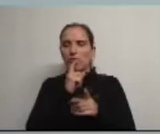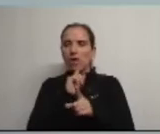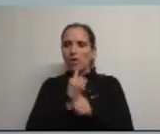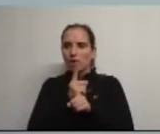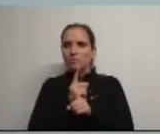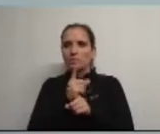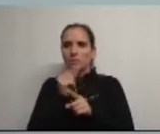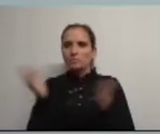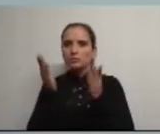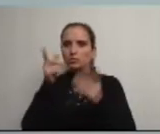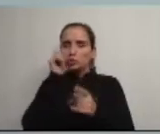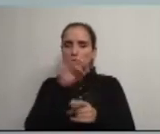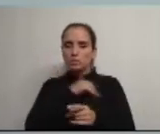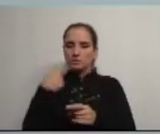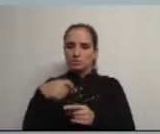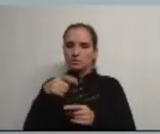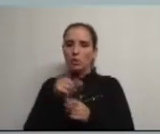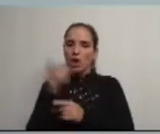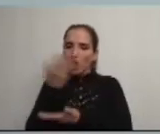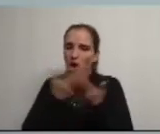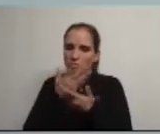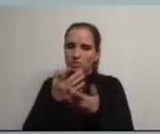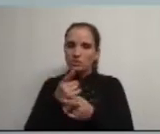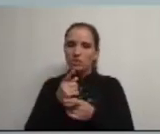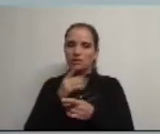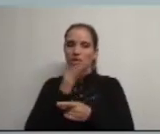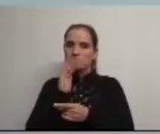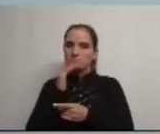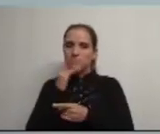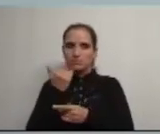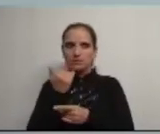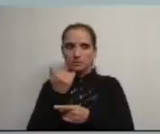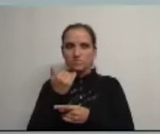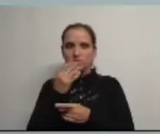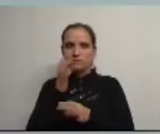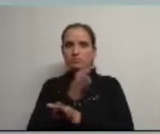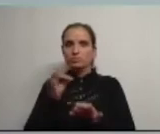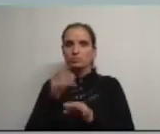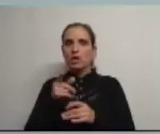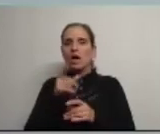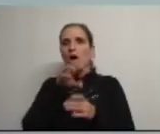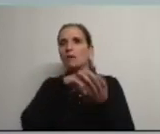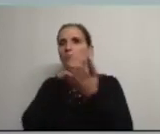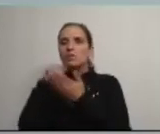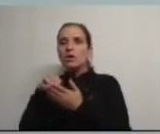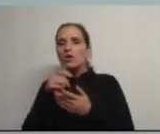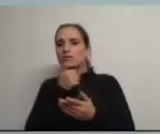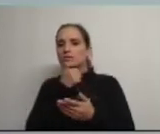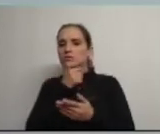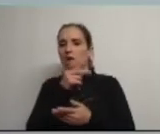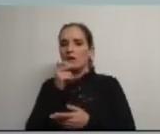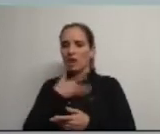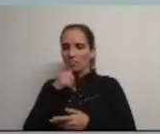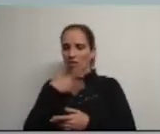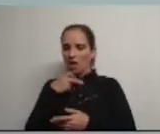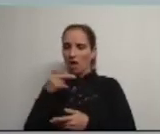incitámos o seu presidente a negociar de forma hábil e na eficácia dos gabinetes a decisão do Lidl vir para a